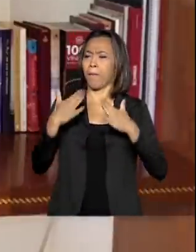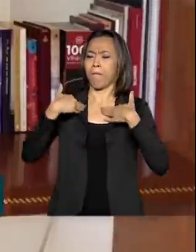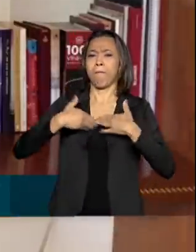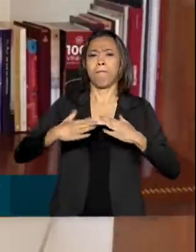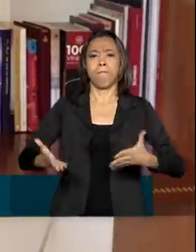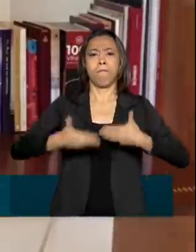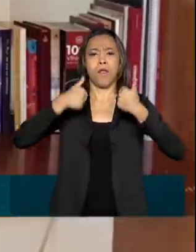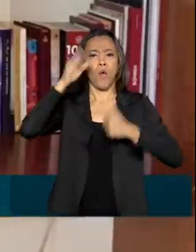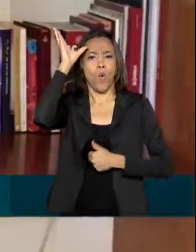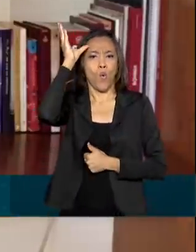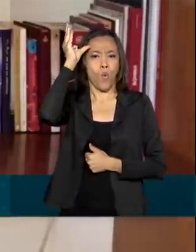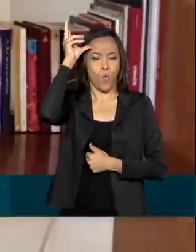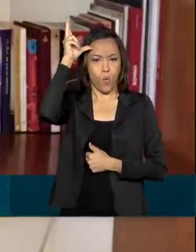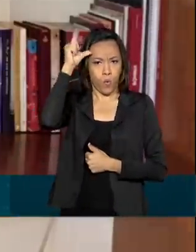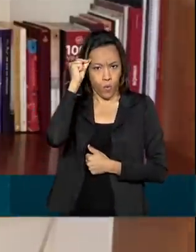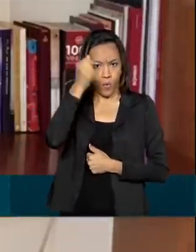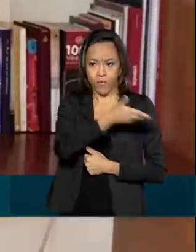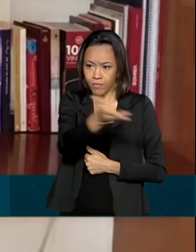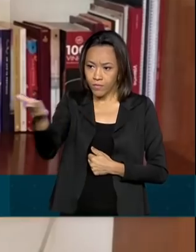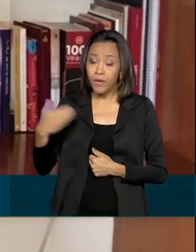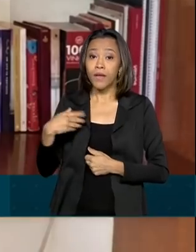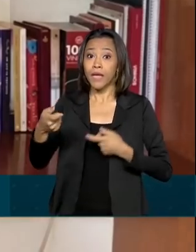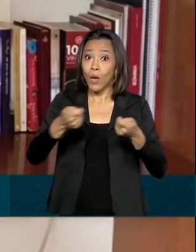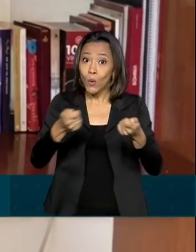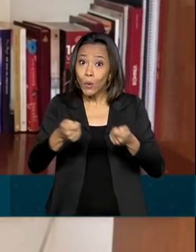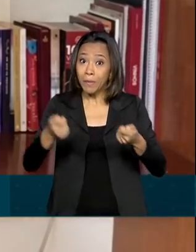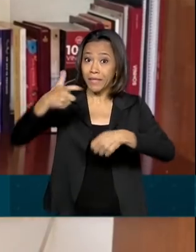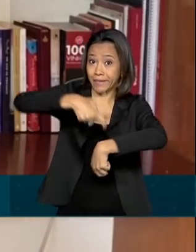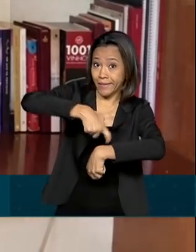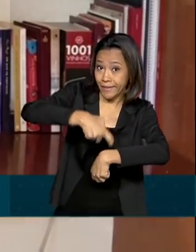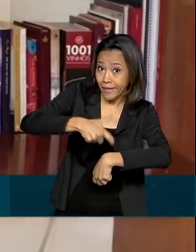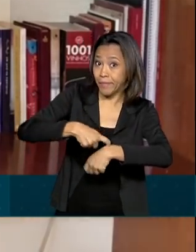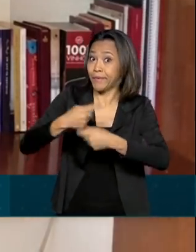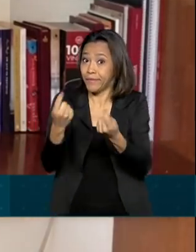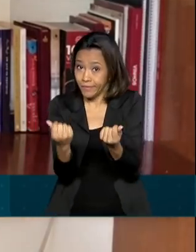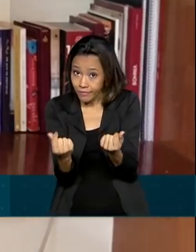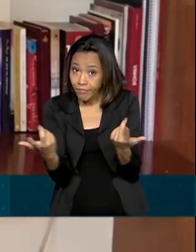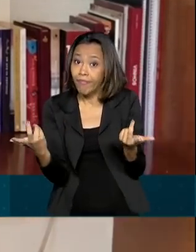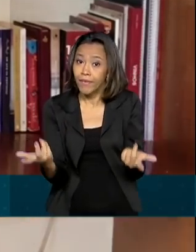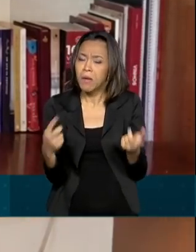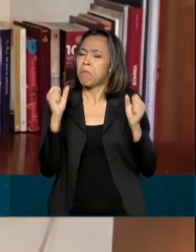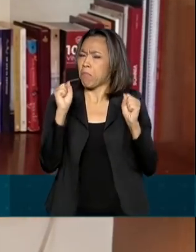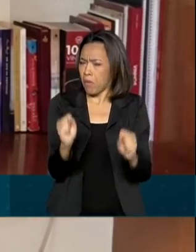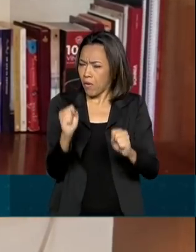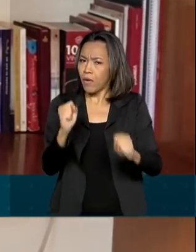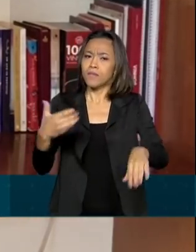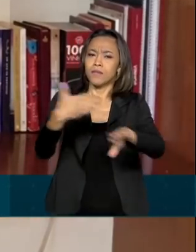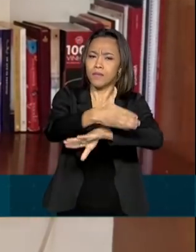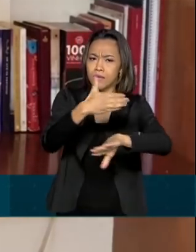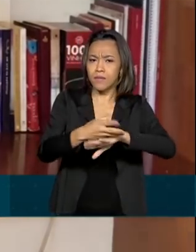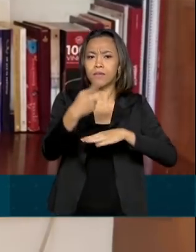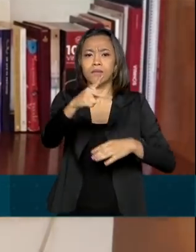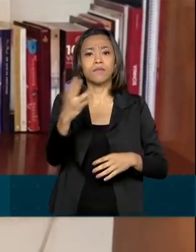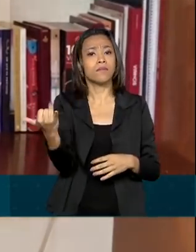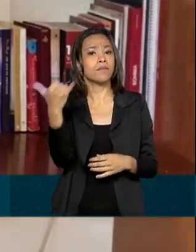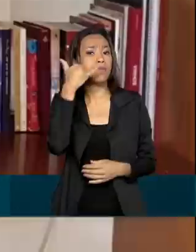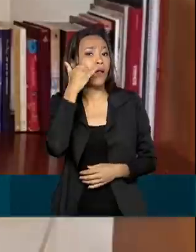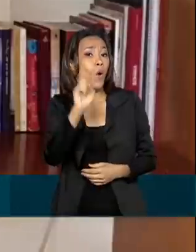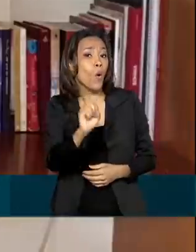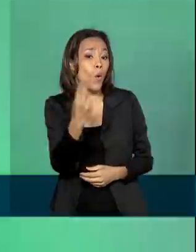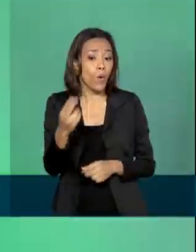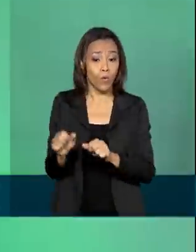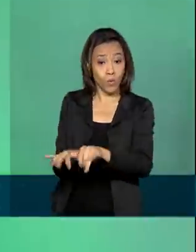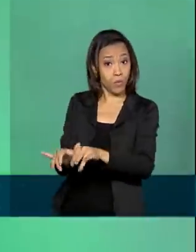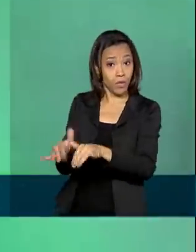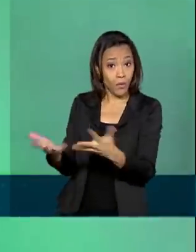e gerar economia de tempo e dinheiro ao cidadão. E pode ser acessada pelo celular ou pelo computador.